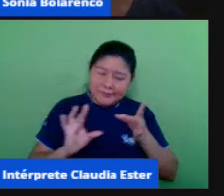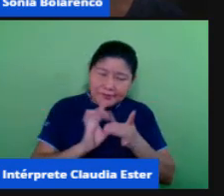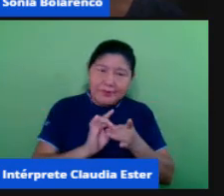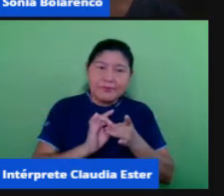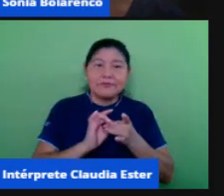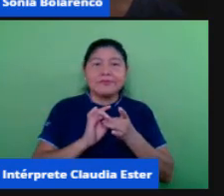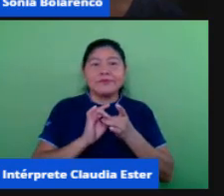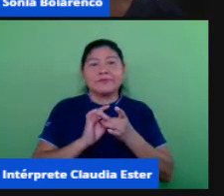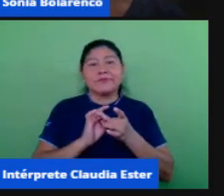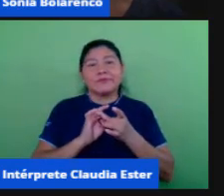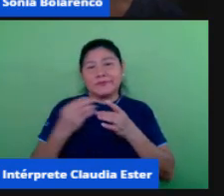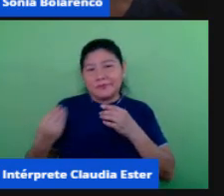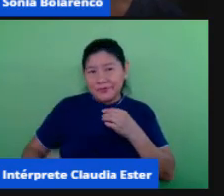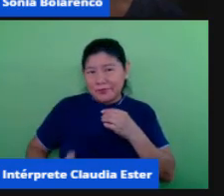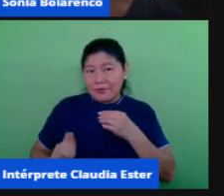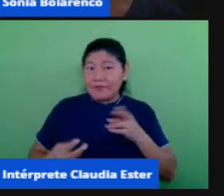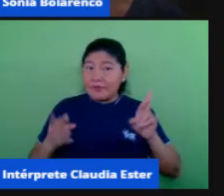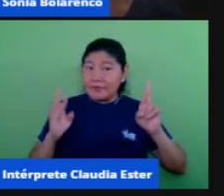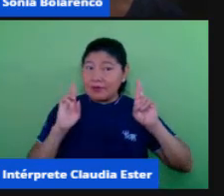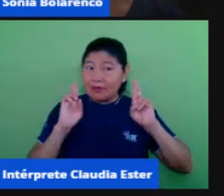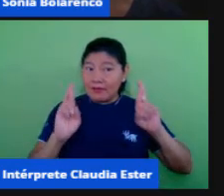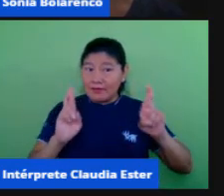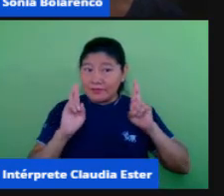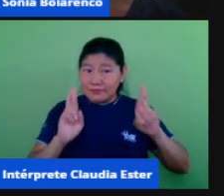e orientar